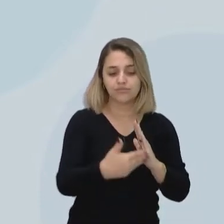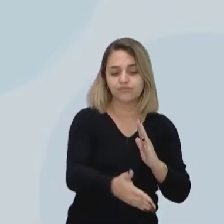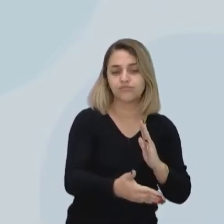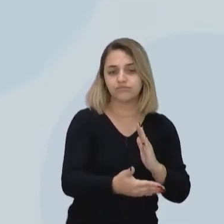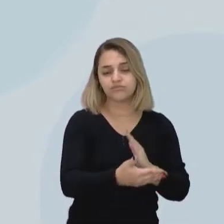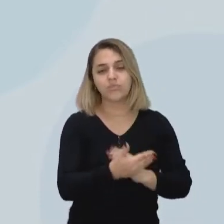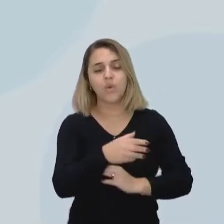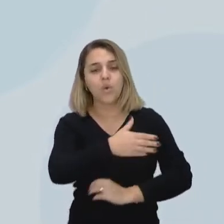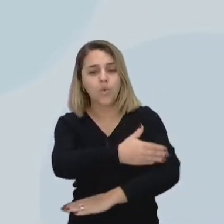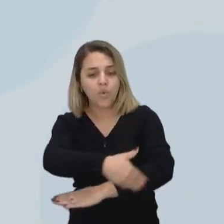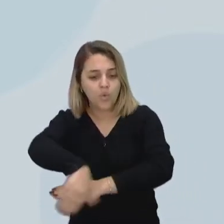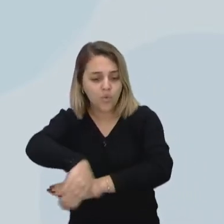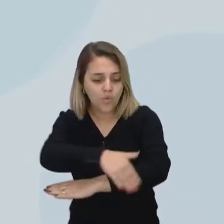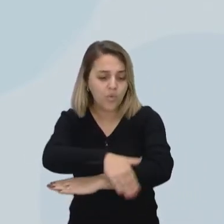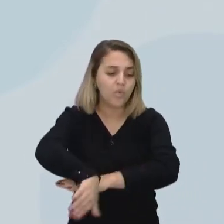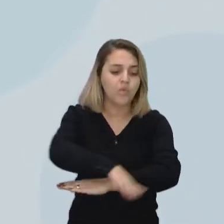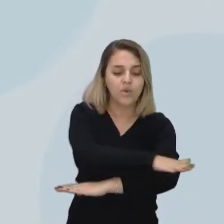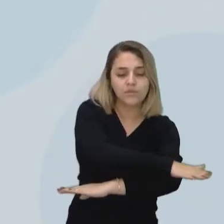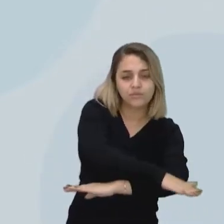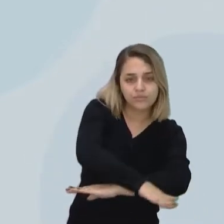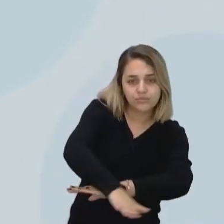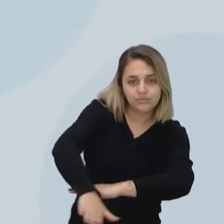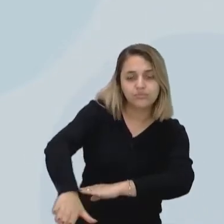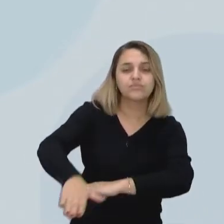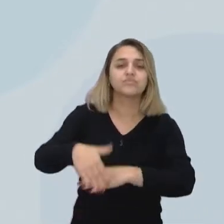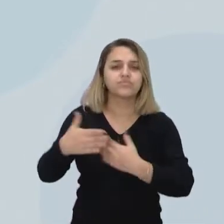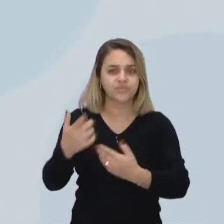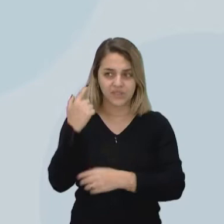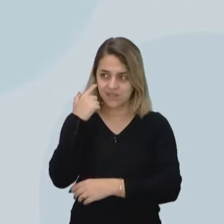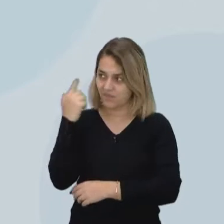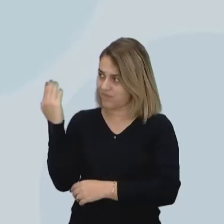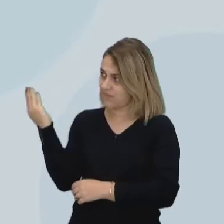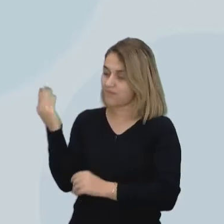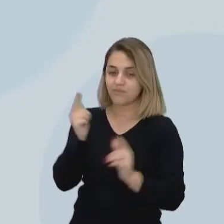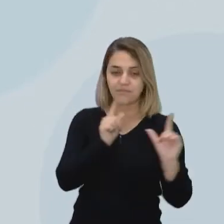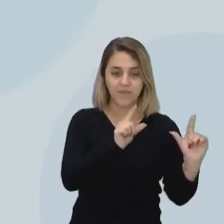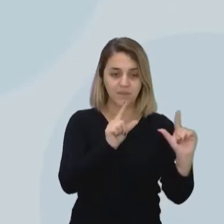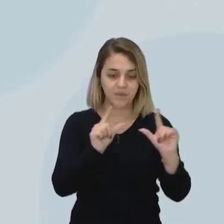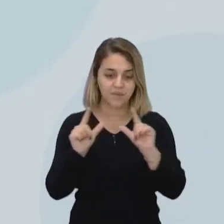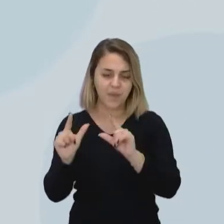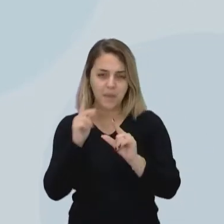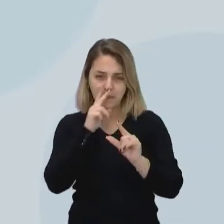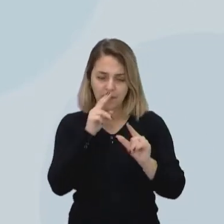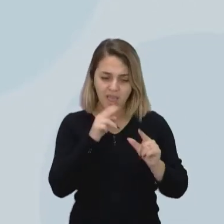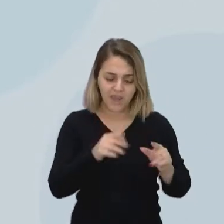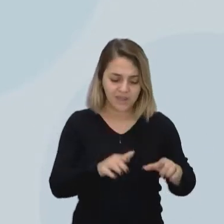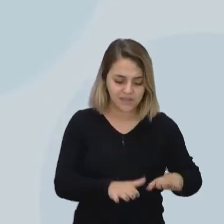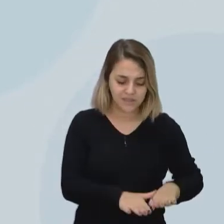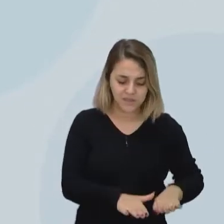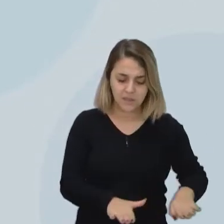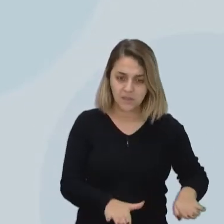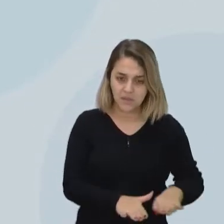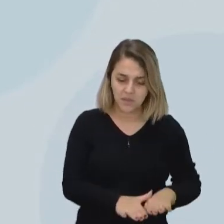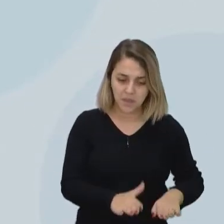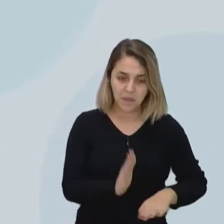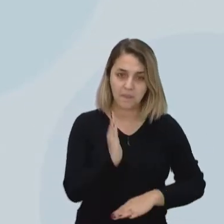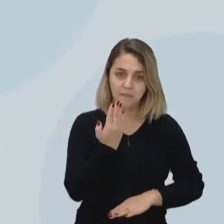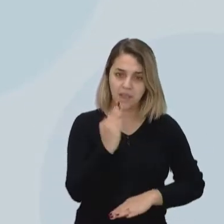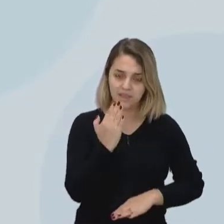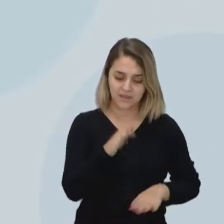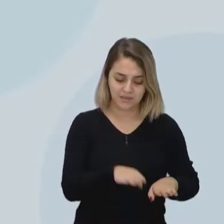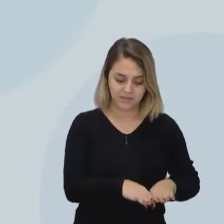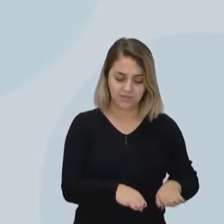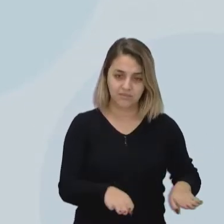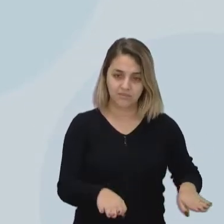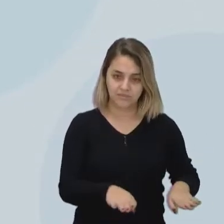Você está vendo aí um esqueminha onde você tem uma espécie de carrinho de madeira com um balde e